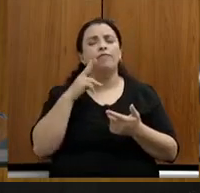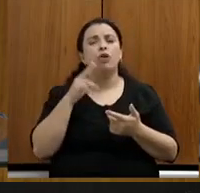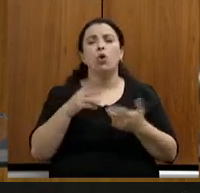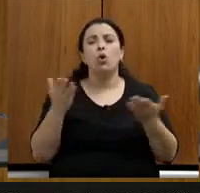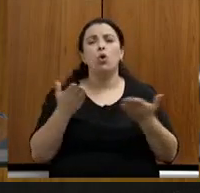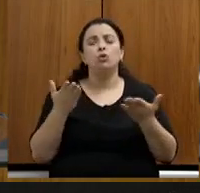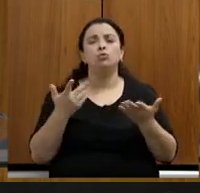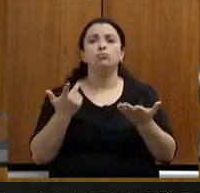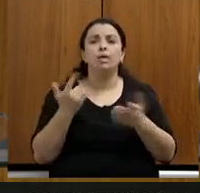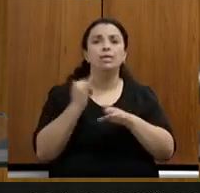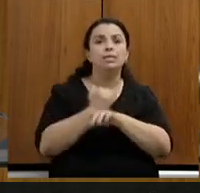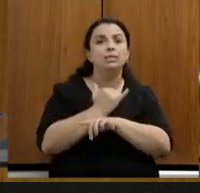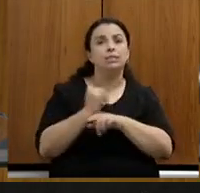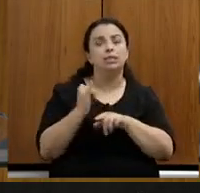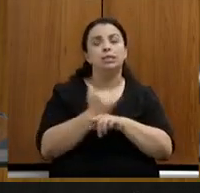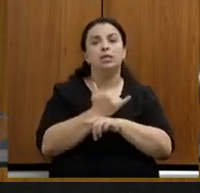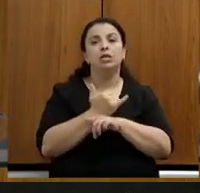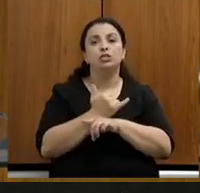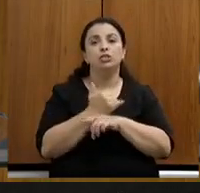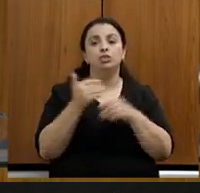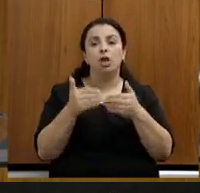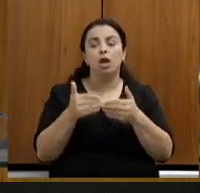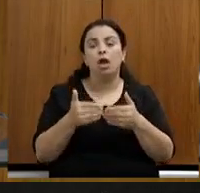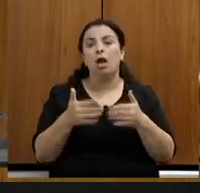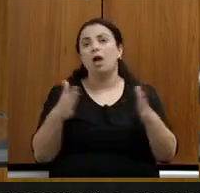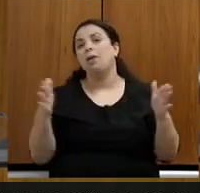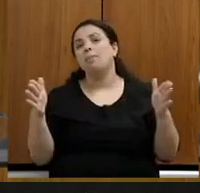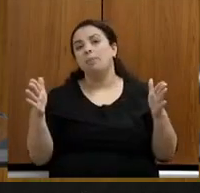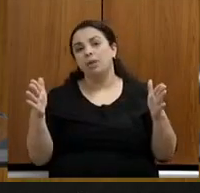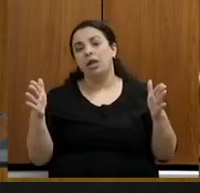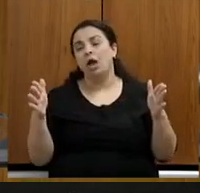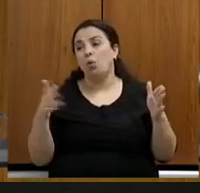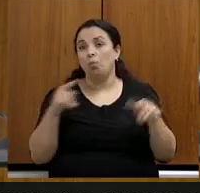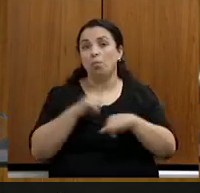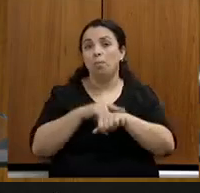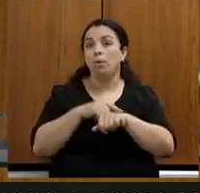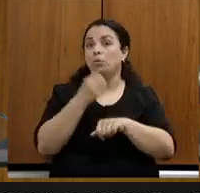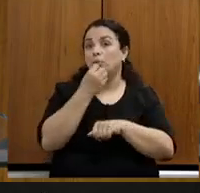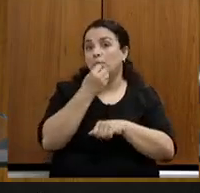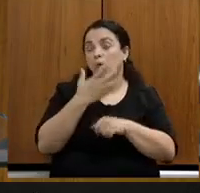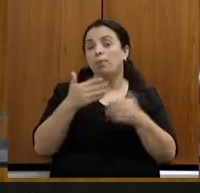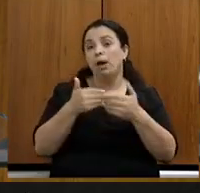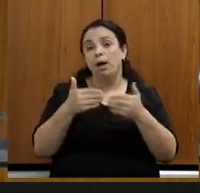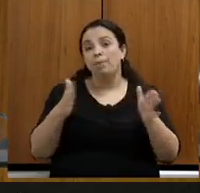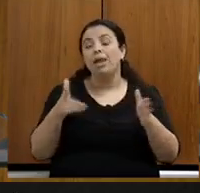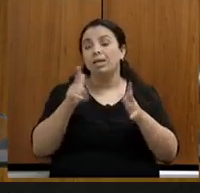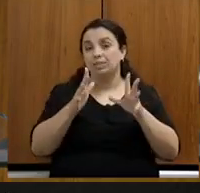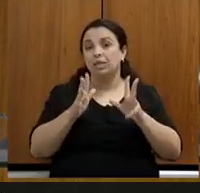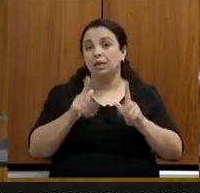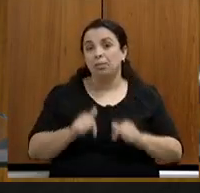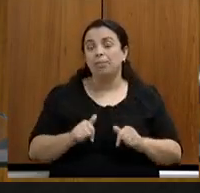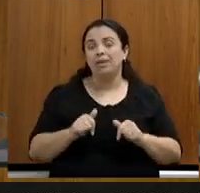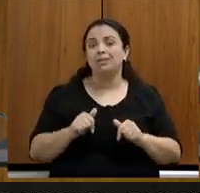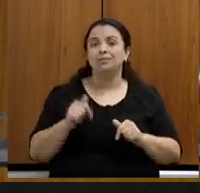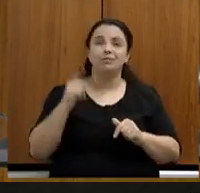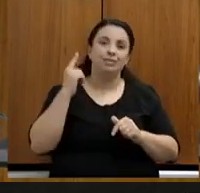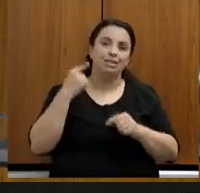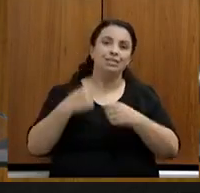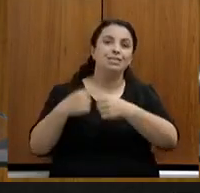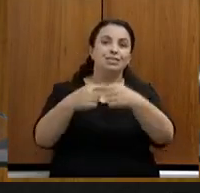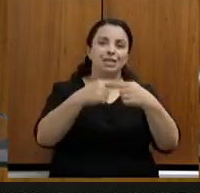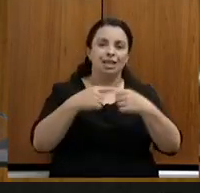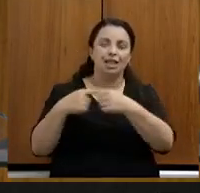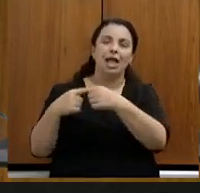oportunidade de se ampliar esses investimentos em saneamento em Minas. O novo marco regulatório do saneamento foi